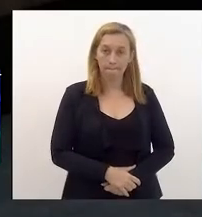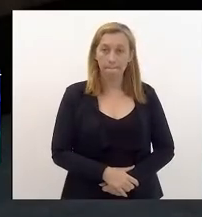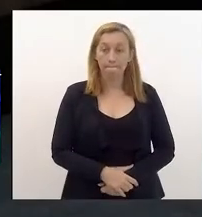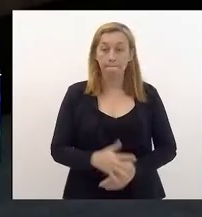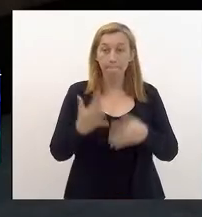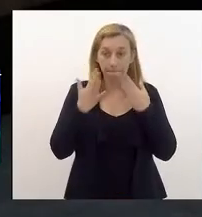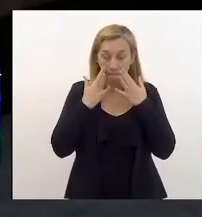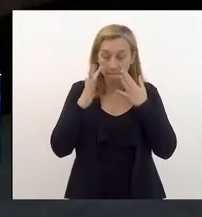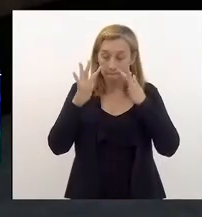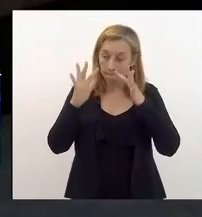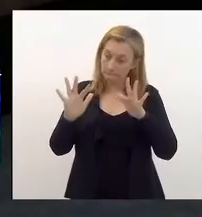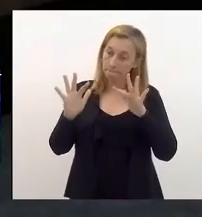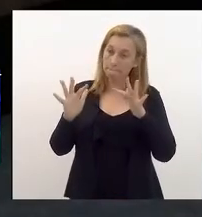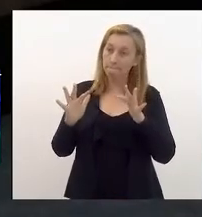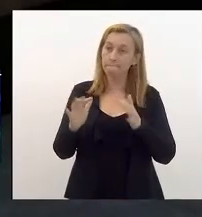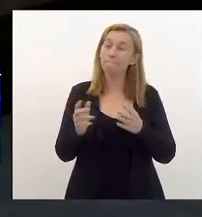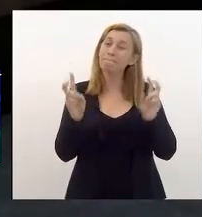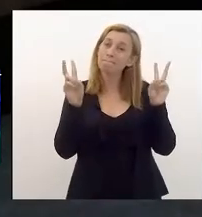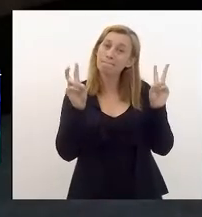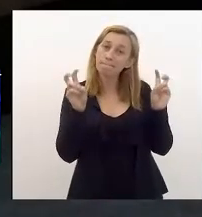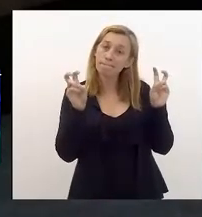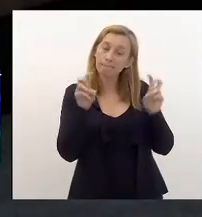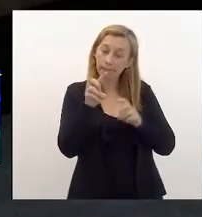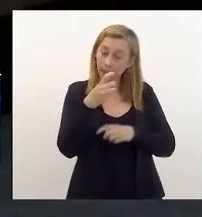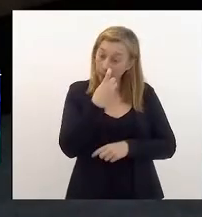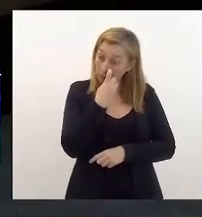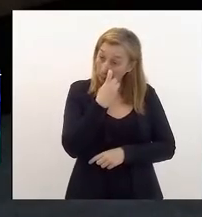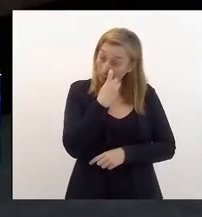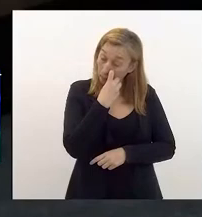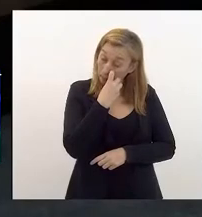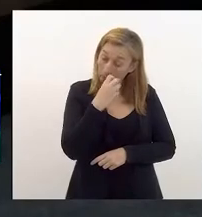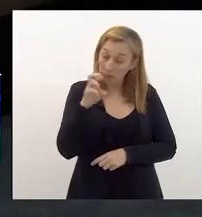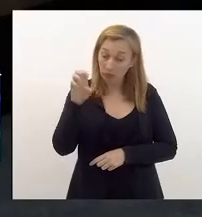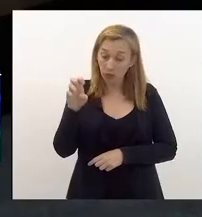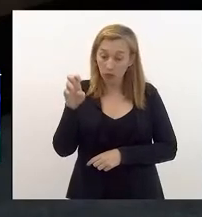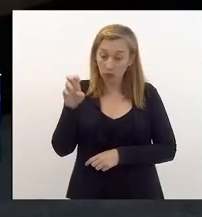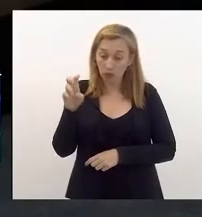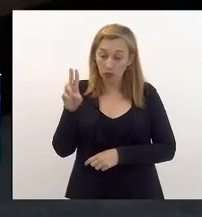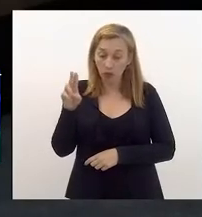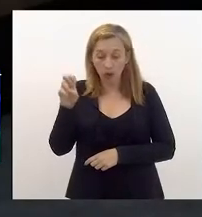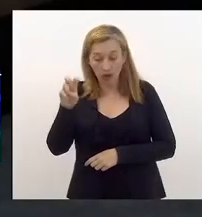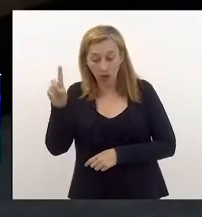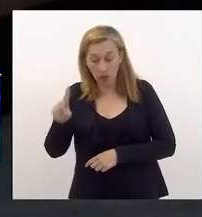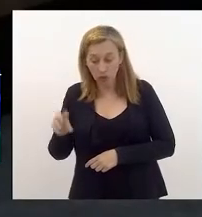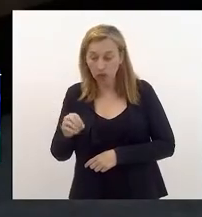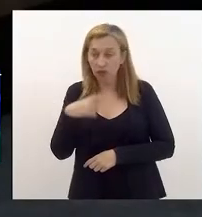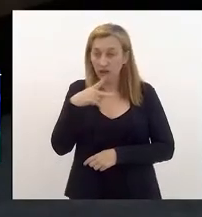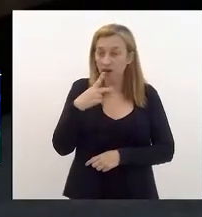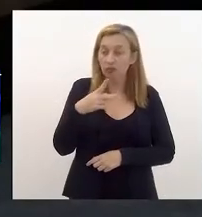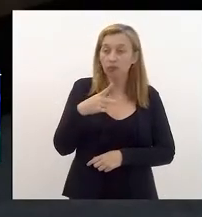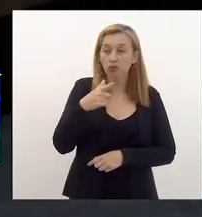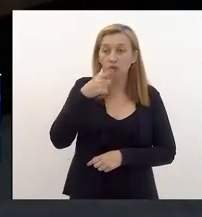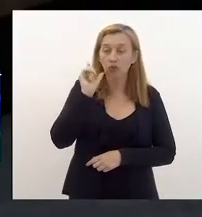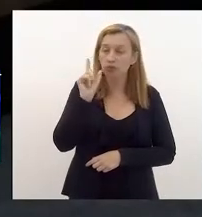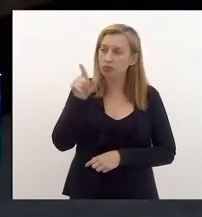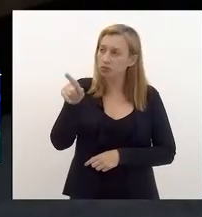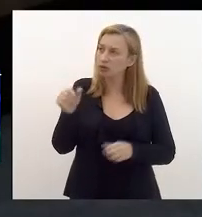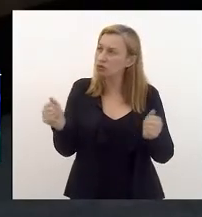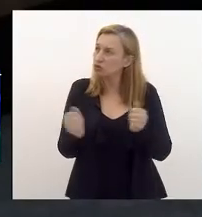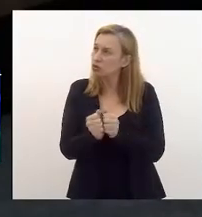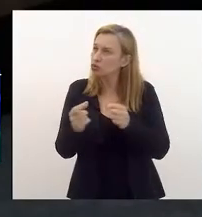observar, André, porque essa questão da UESO, nós tratamos ontem aqui, vossa excelência participou do debate virtualmente,